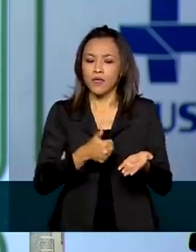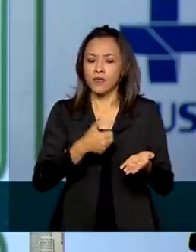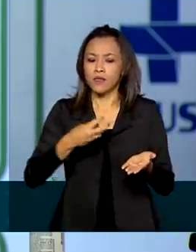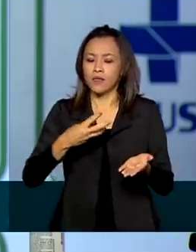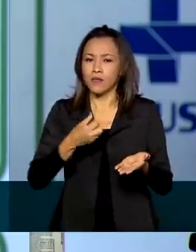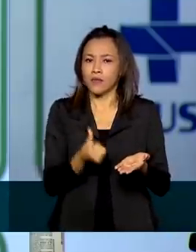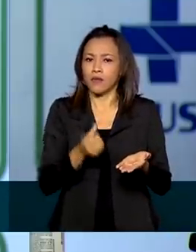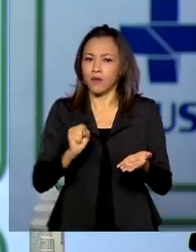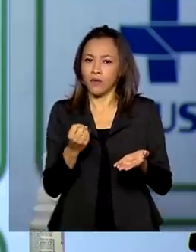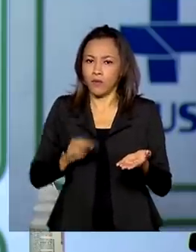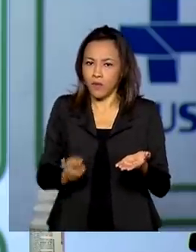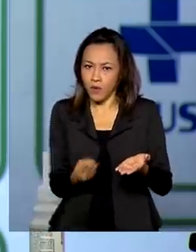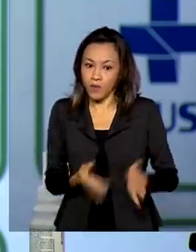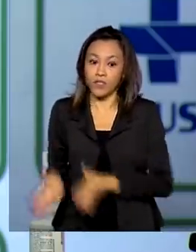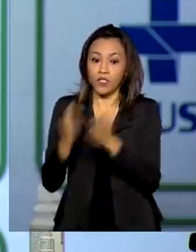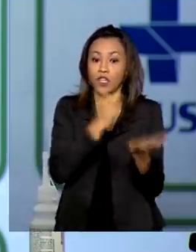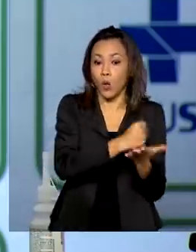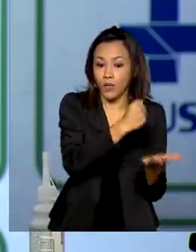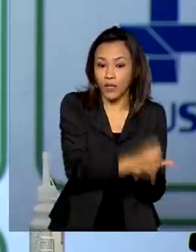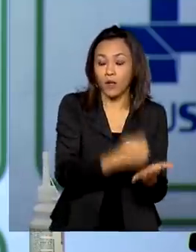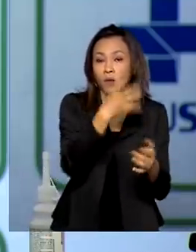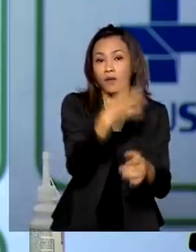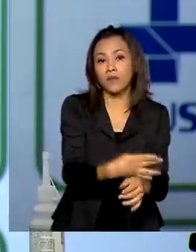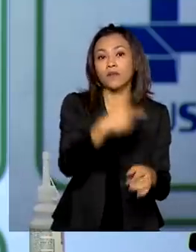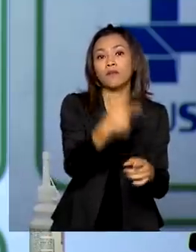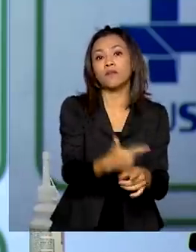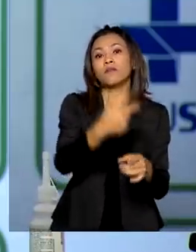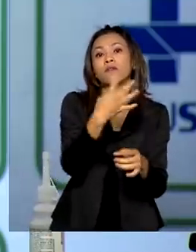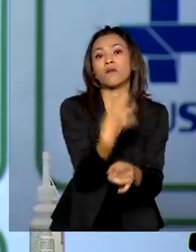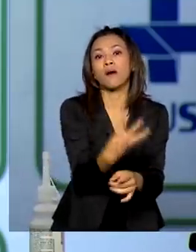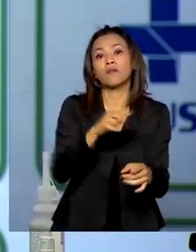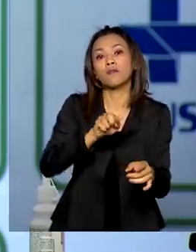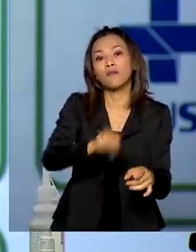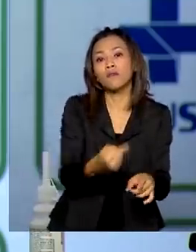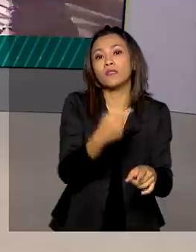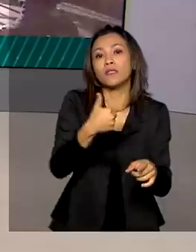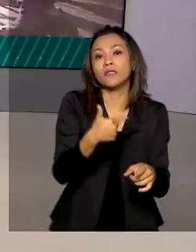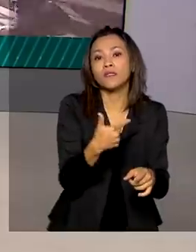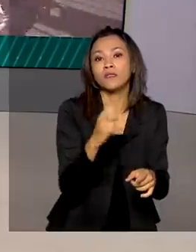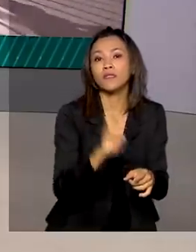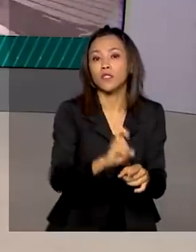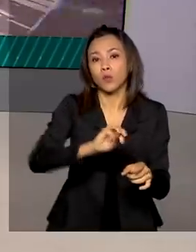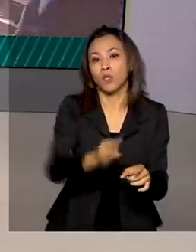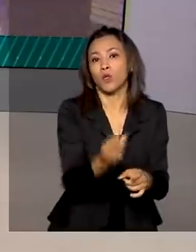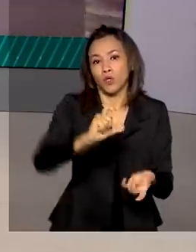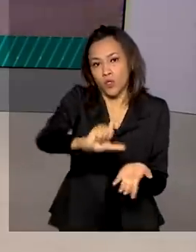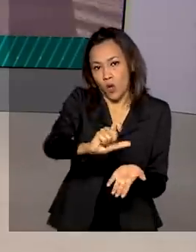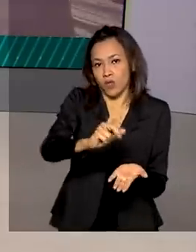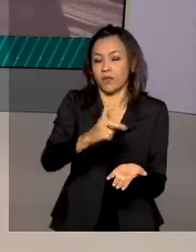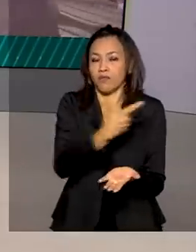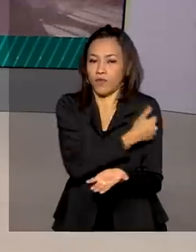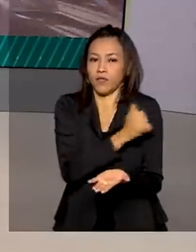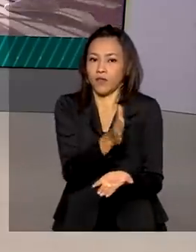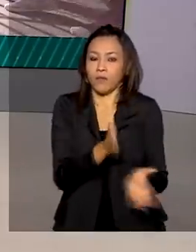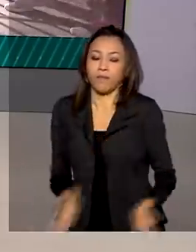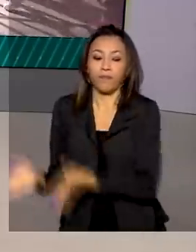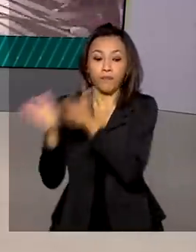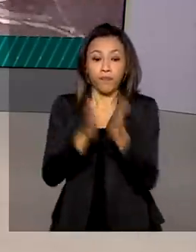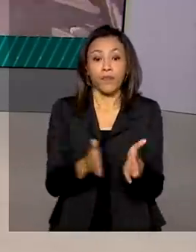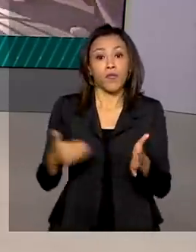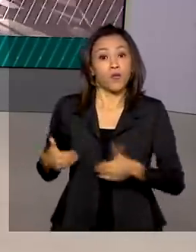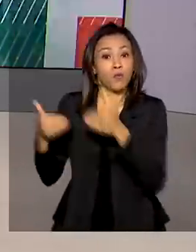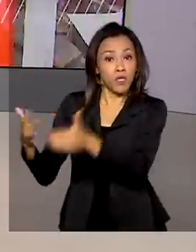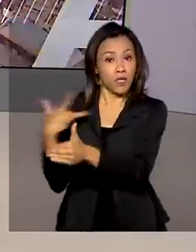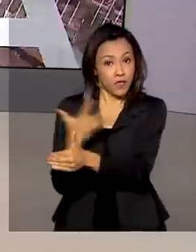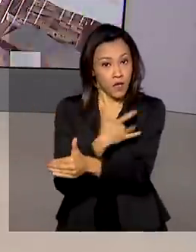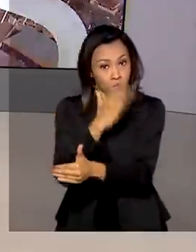424,5 milhões de doses. E o Ministério da Saúde assinou o contrato